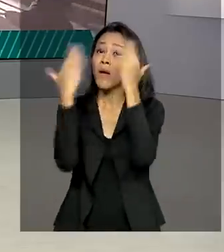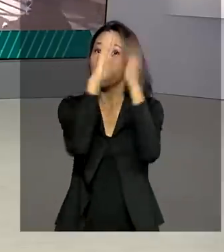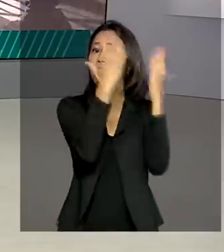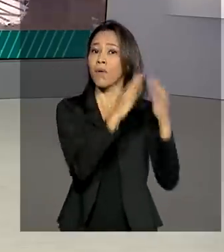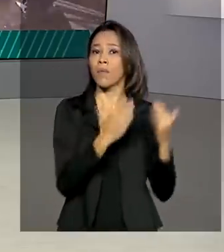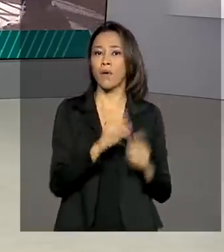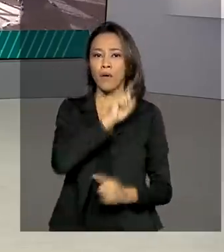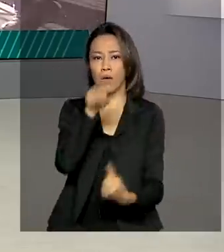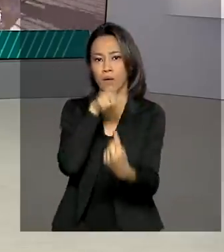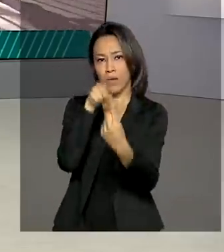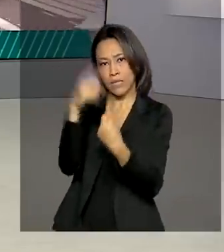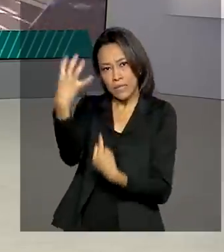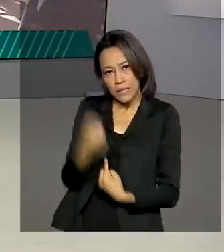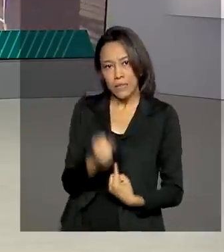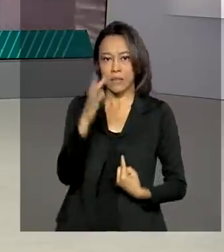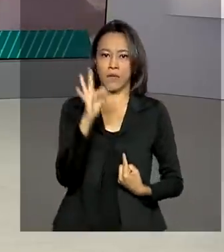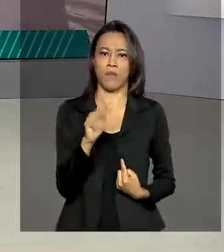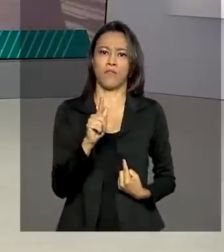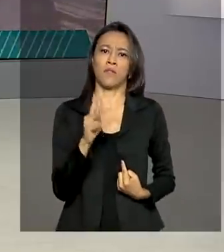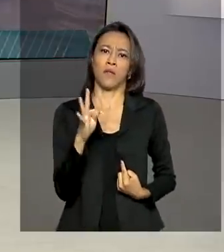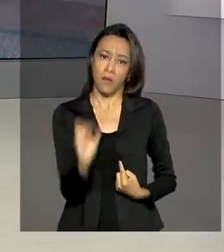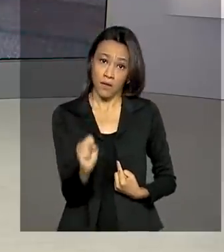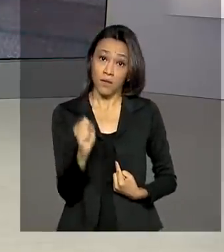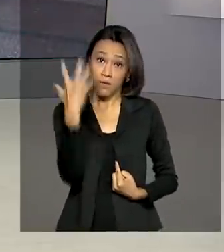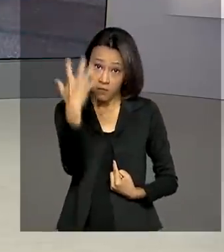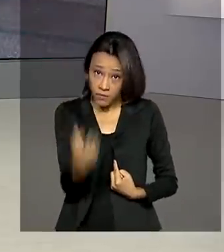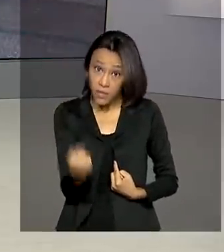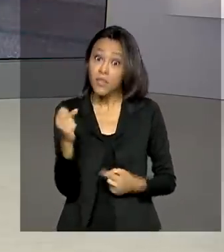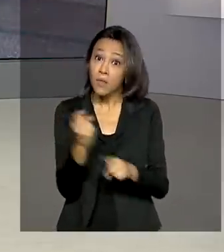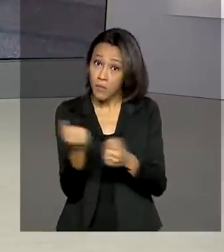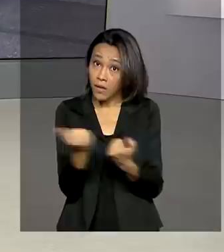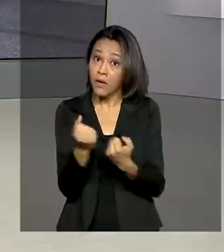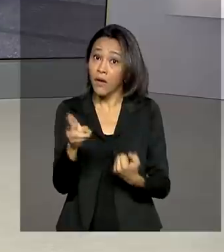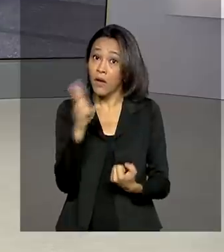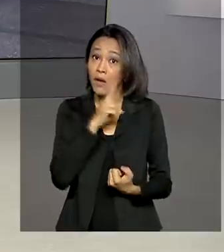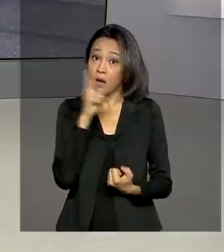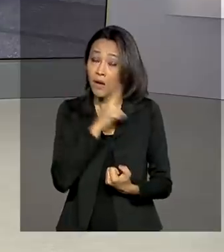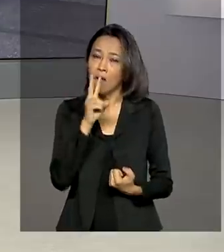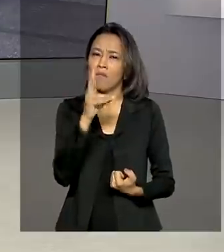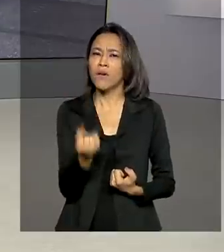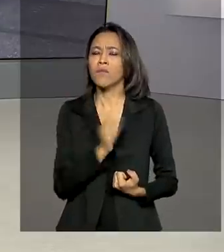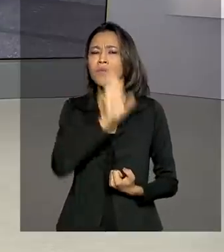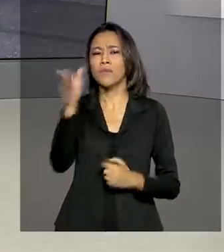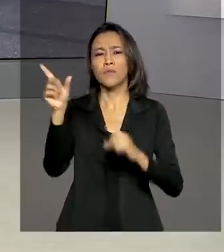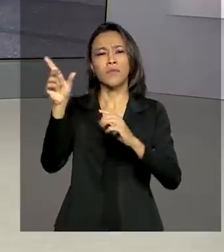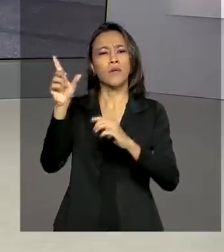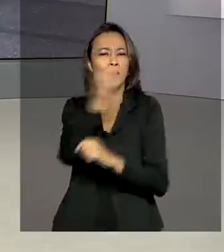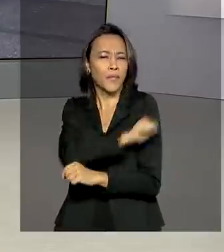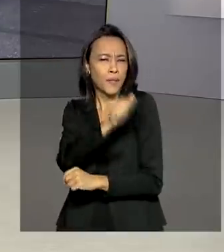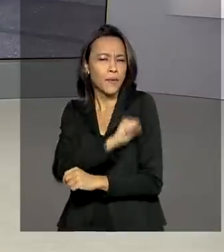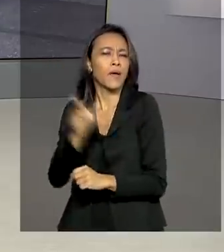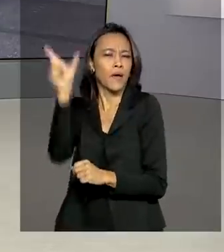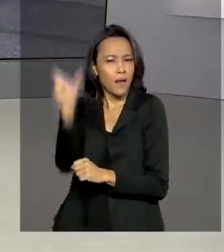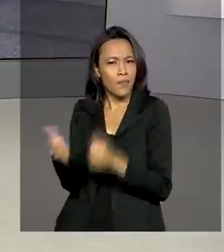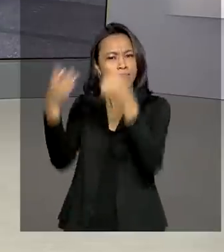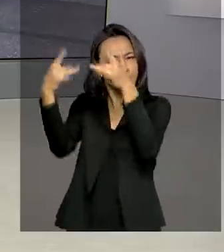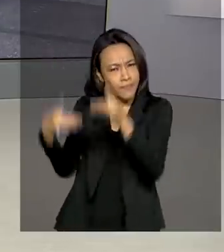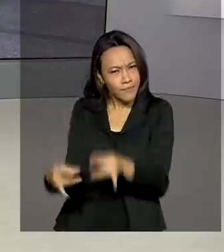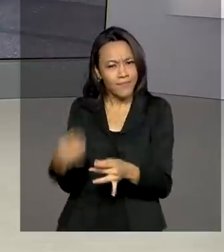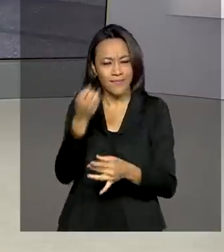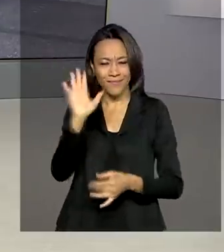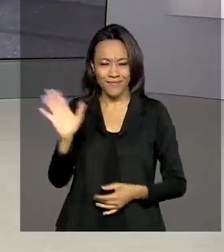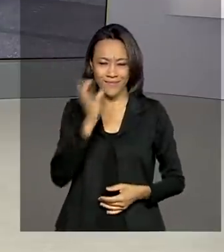do FGTS emergencial. Vamos então ao Rio de Janeiro conversar com Cláudia Boiunga. Ela traz ao vivo os detalhes para a gente. Oi Cláudia, bom dia.